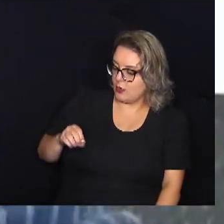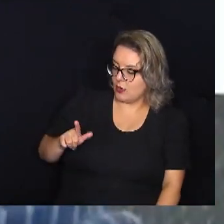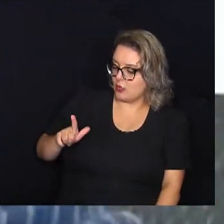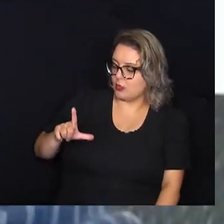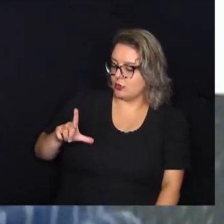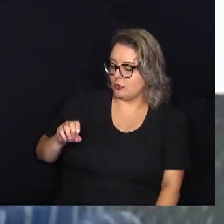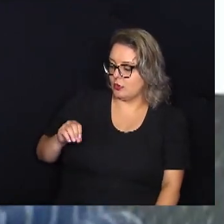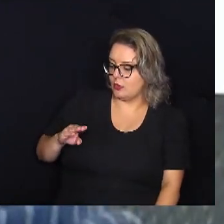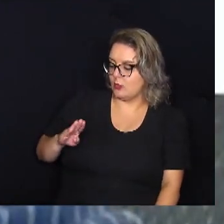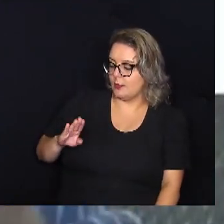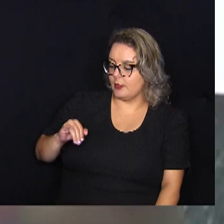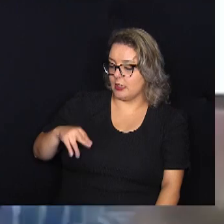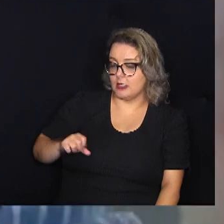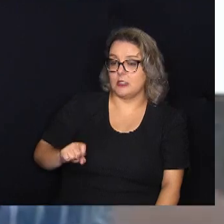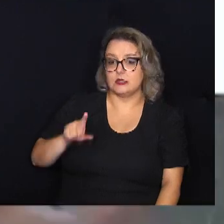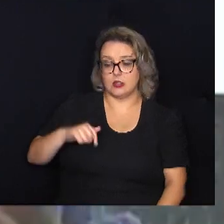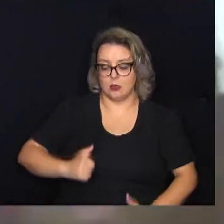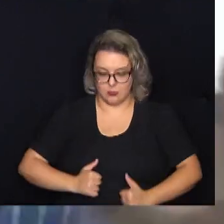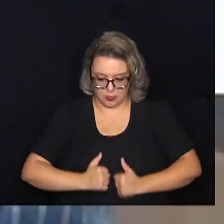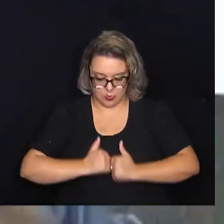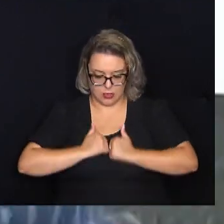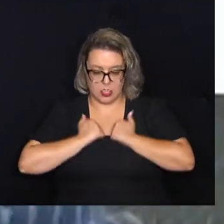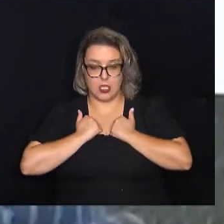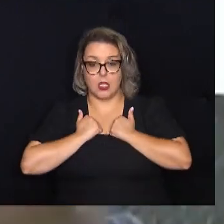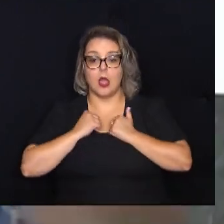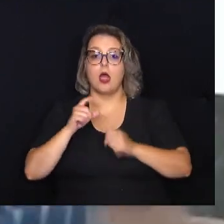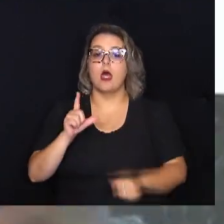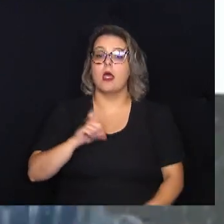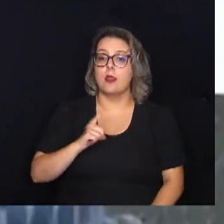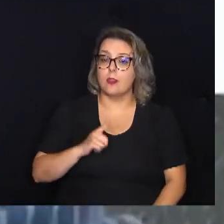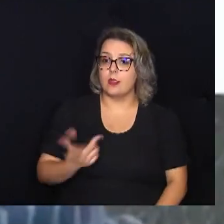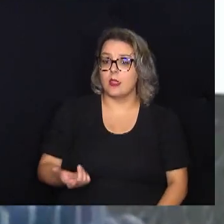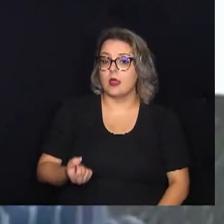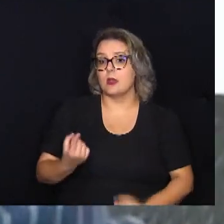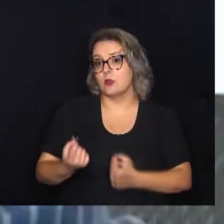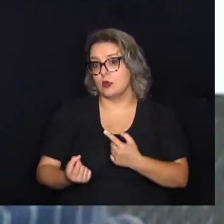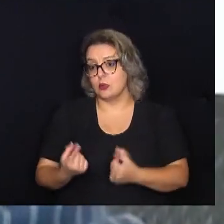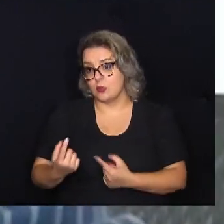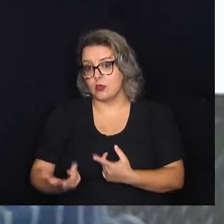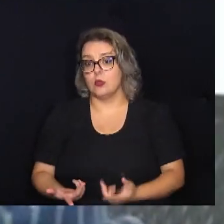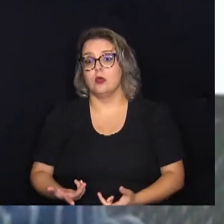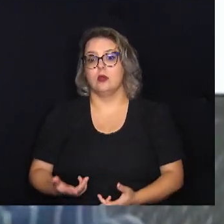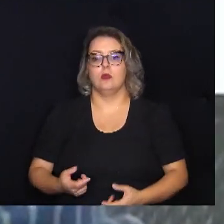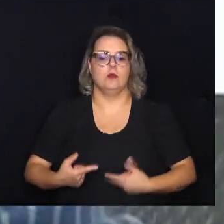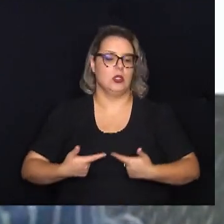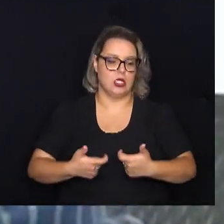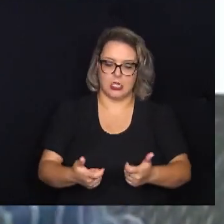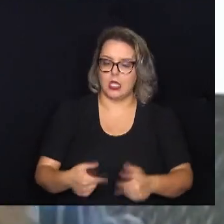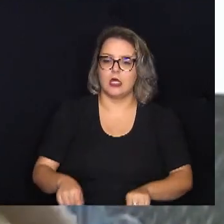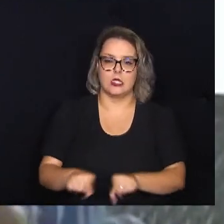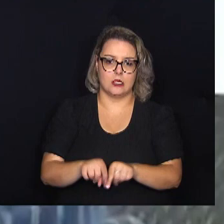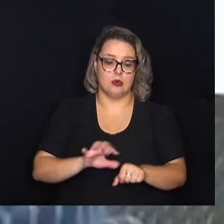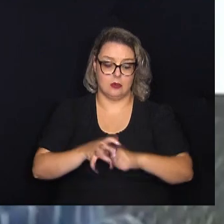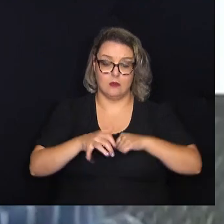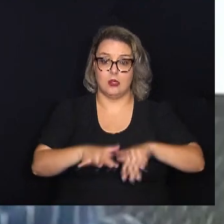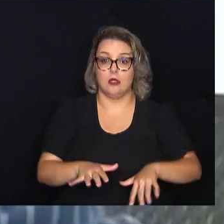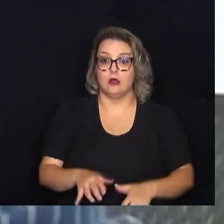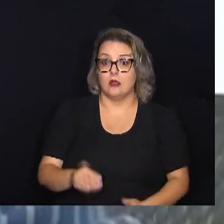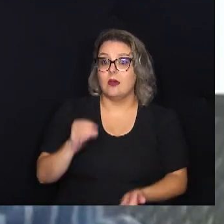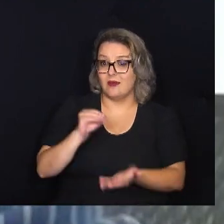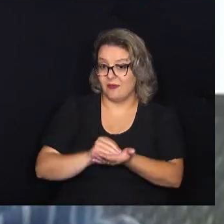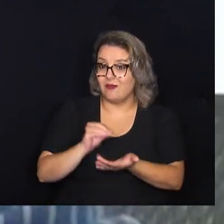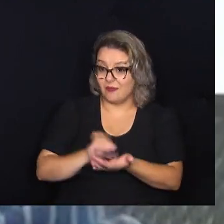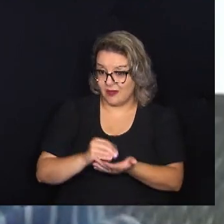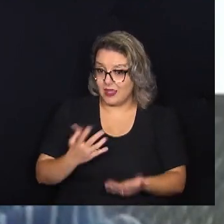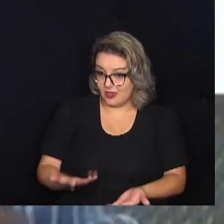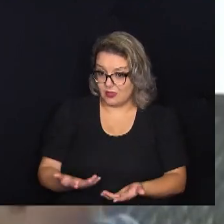anticorpos. Vocês sabem que em situações até de guerra e mesmo de pandemia, houve uma escassez, e ainda há uma escassez